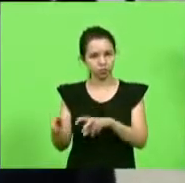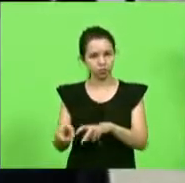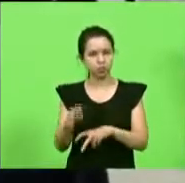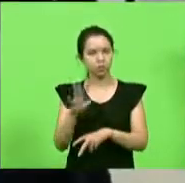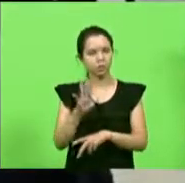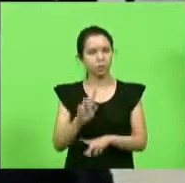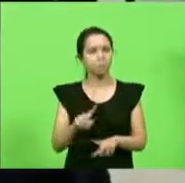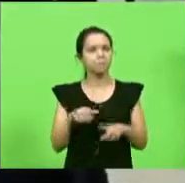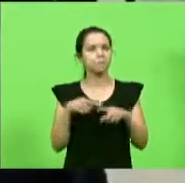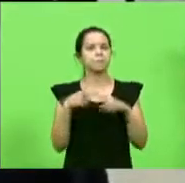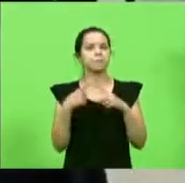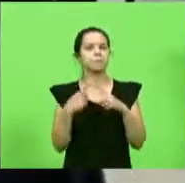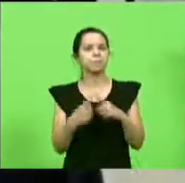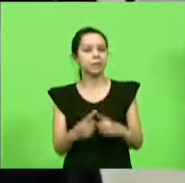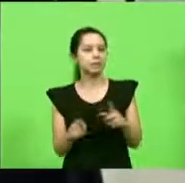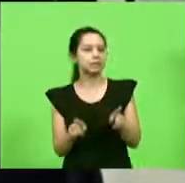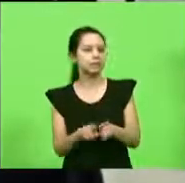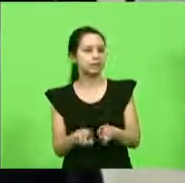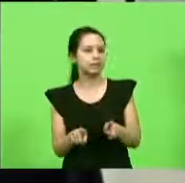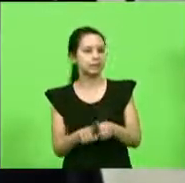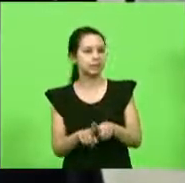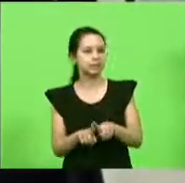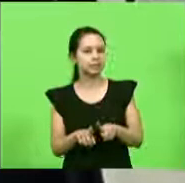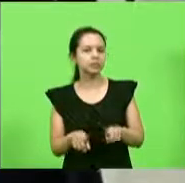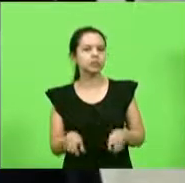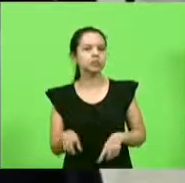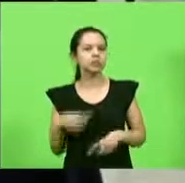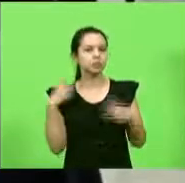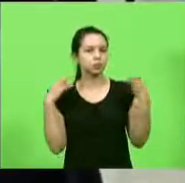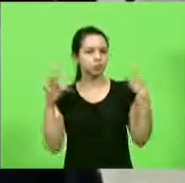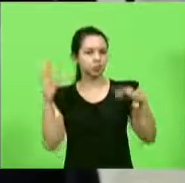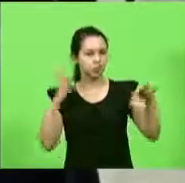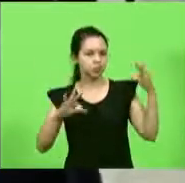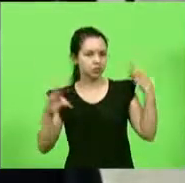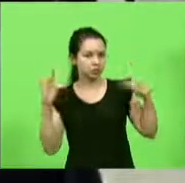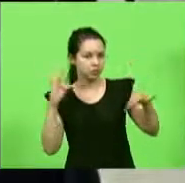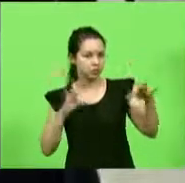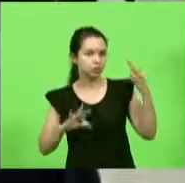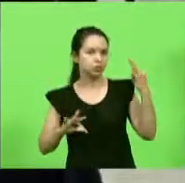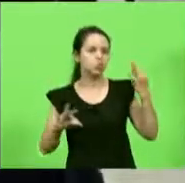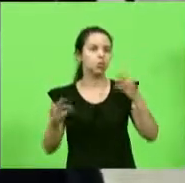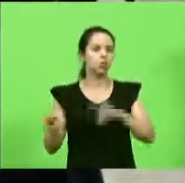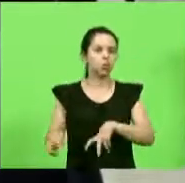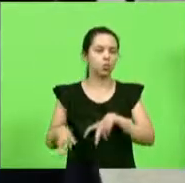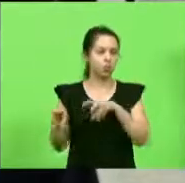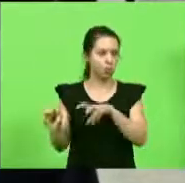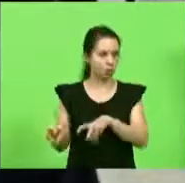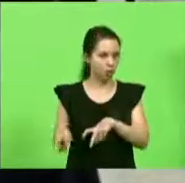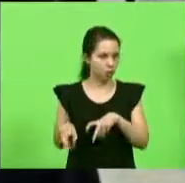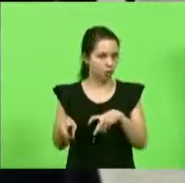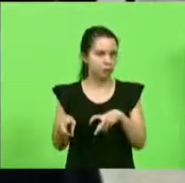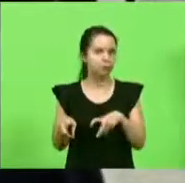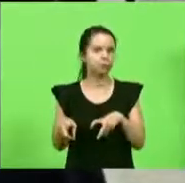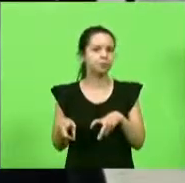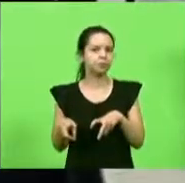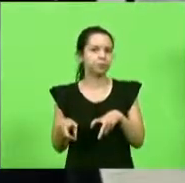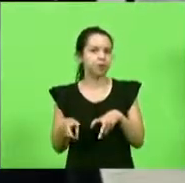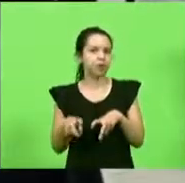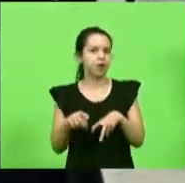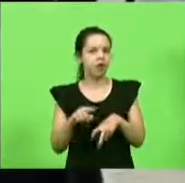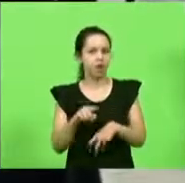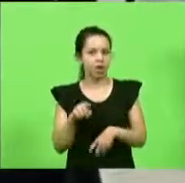mas mas também o turismo turismo rural né que quem é